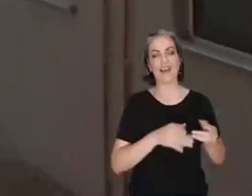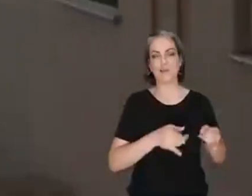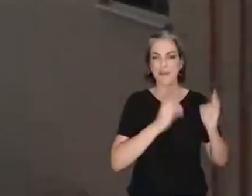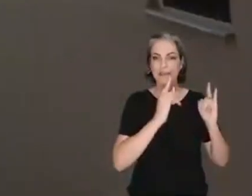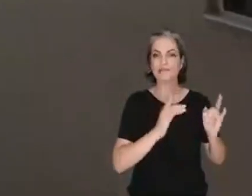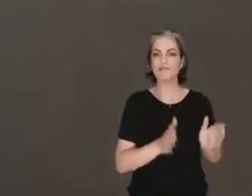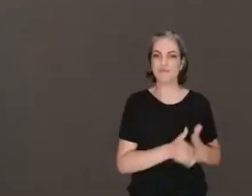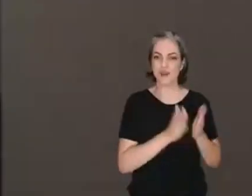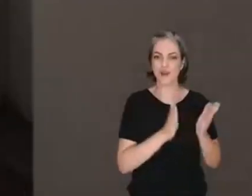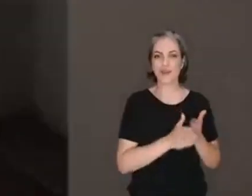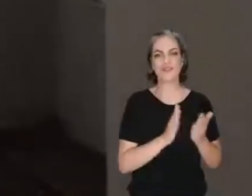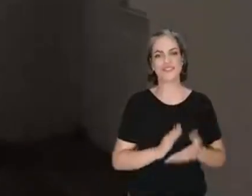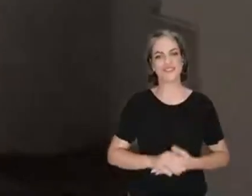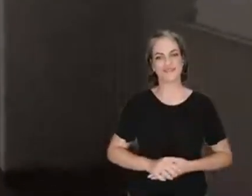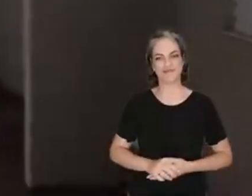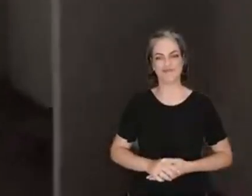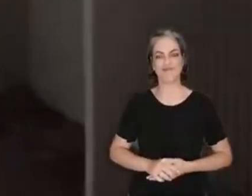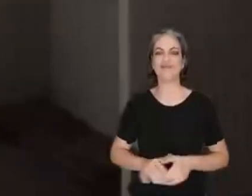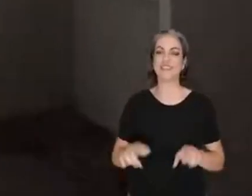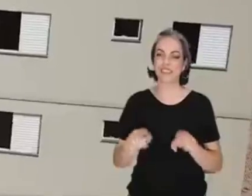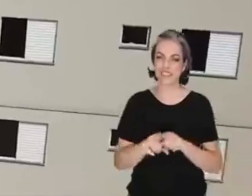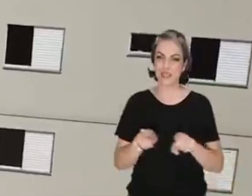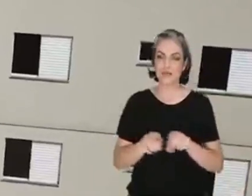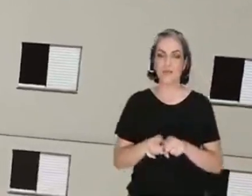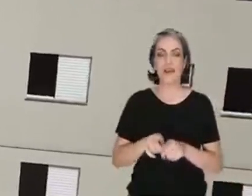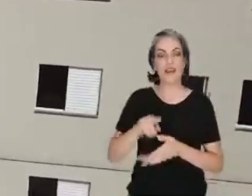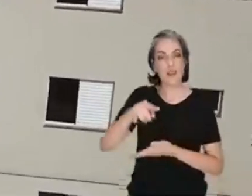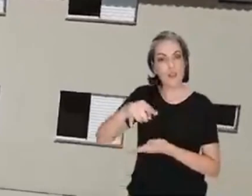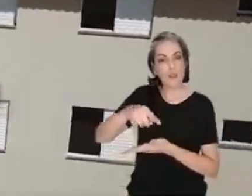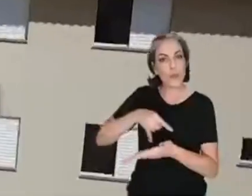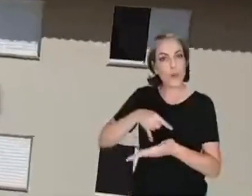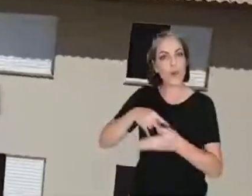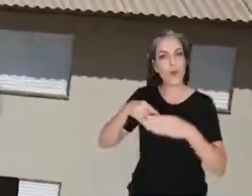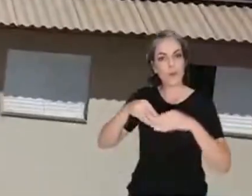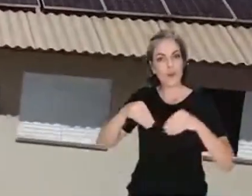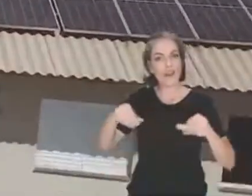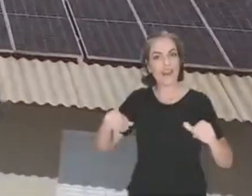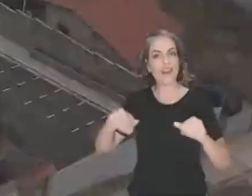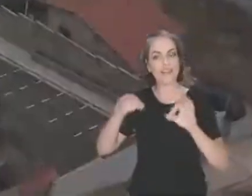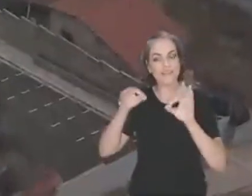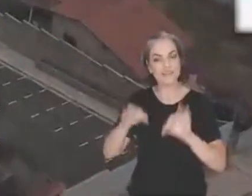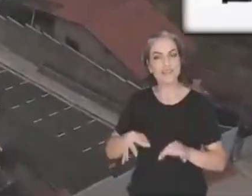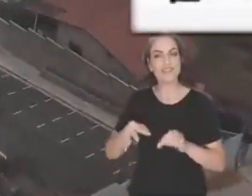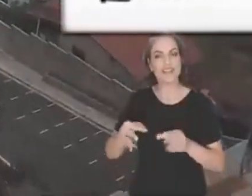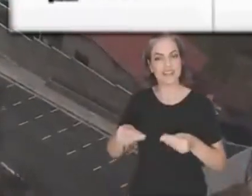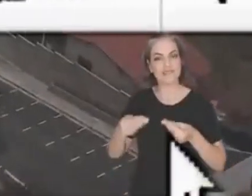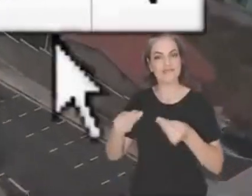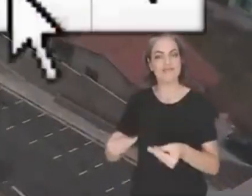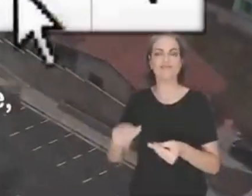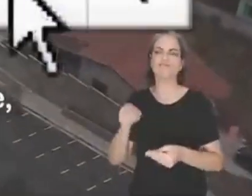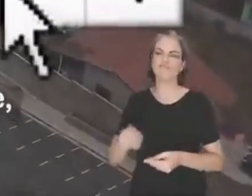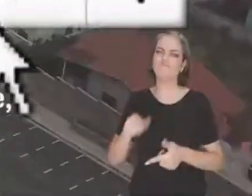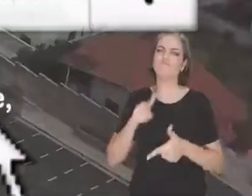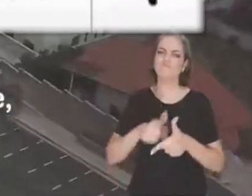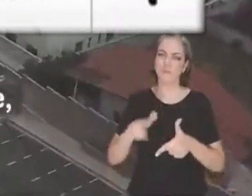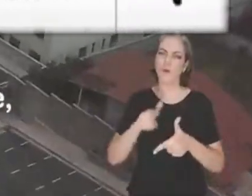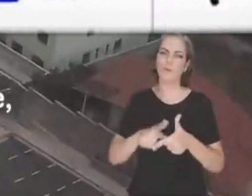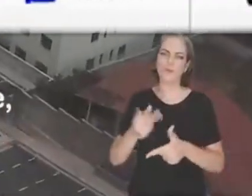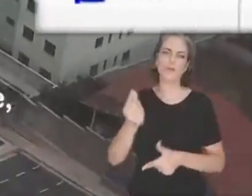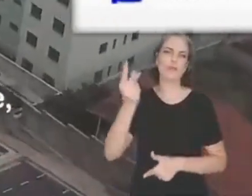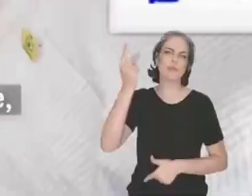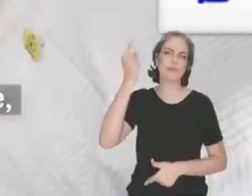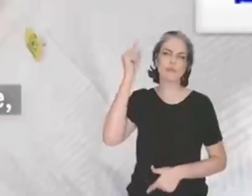possuem. Outra ação do programa é a regularização fundiária, que enfrenta um problema crônico no Brasil. Ela